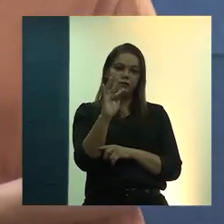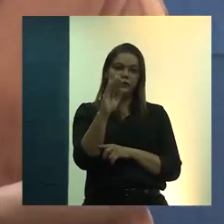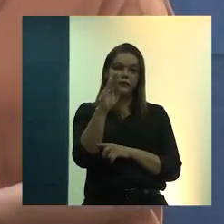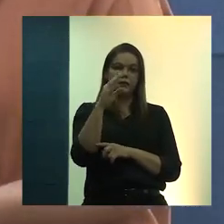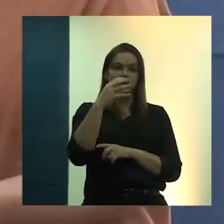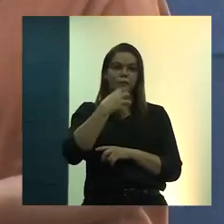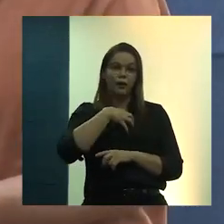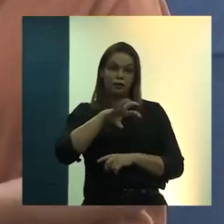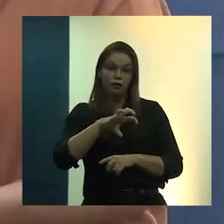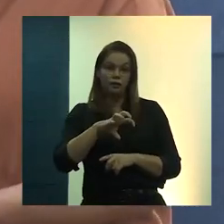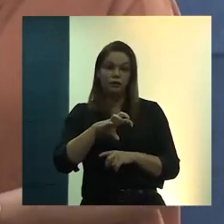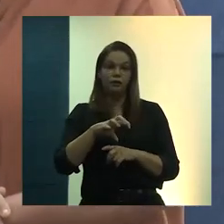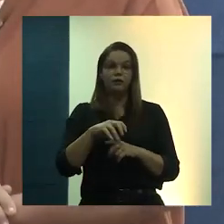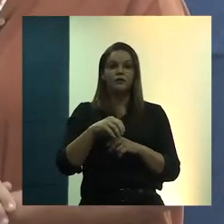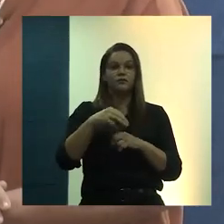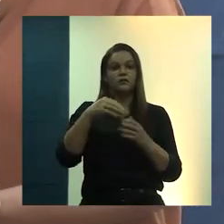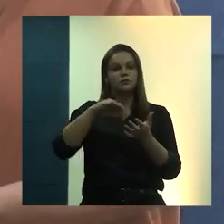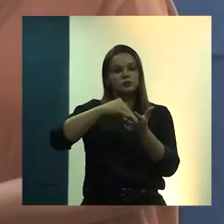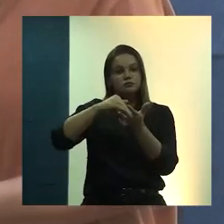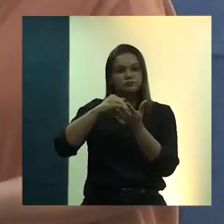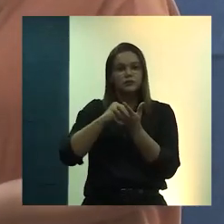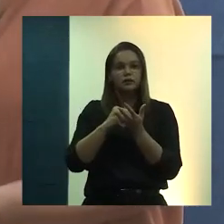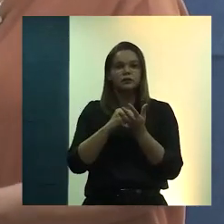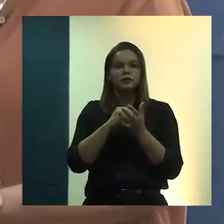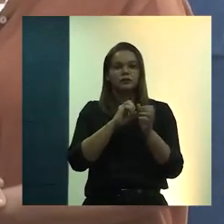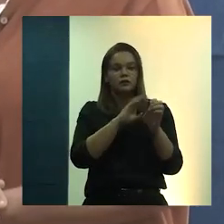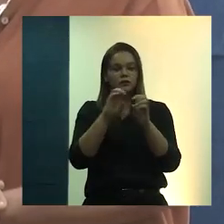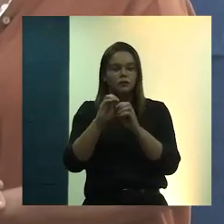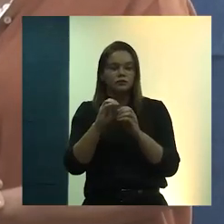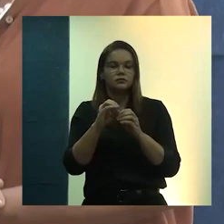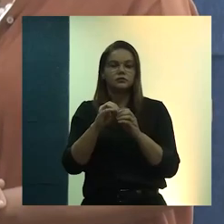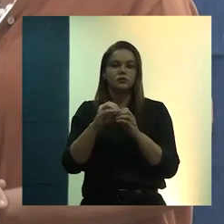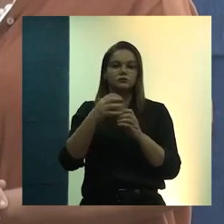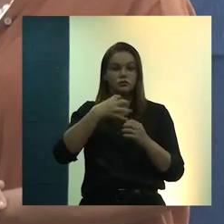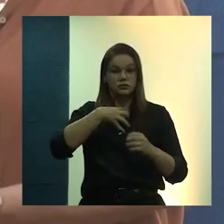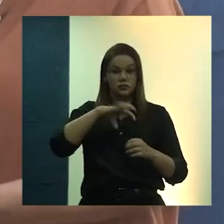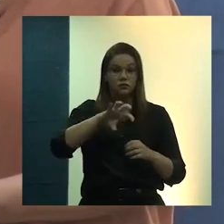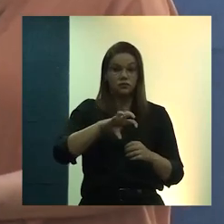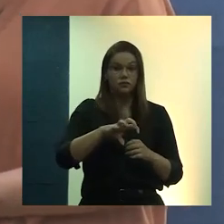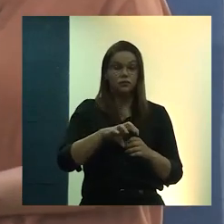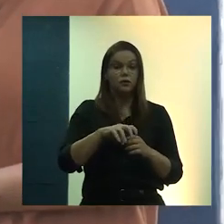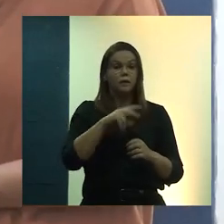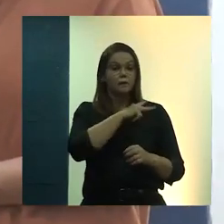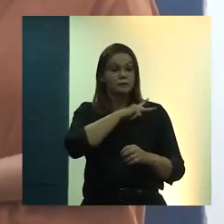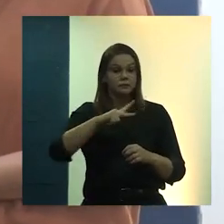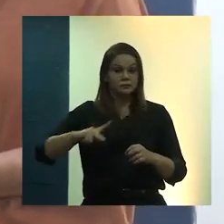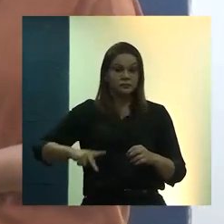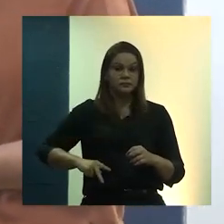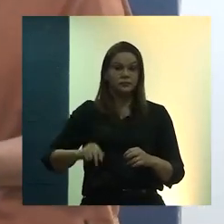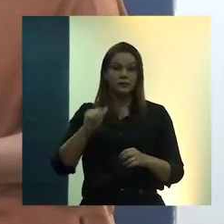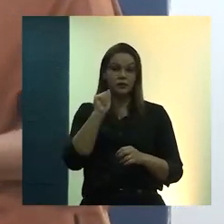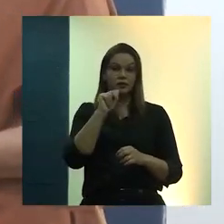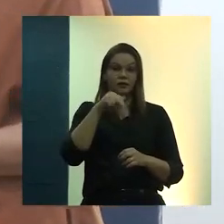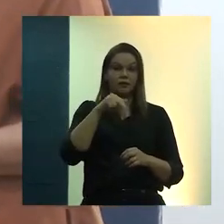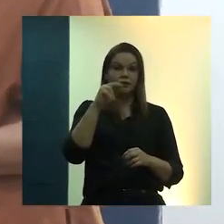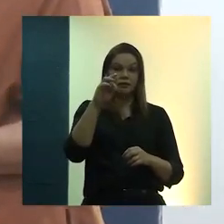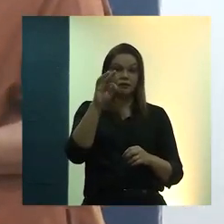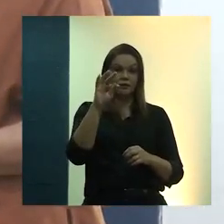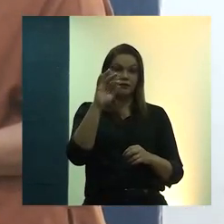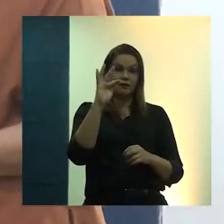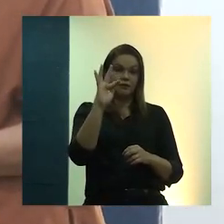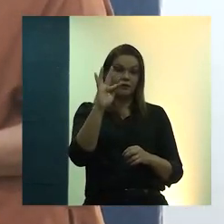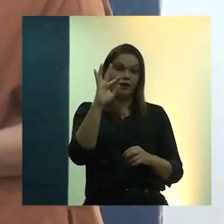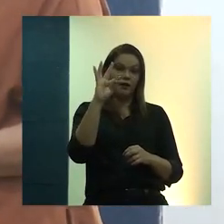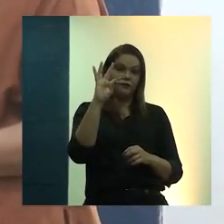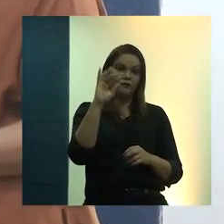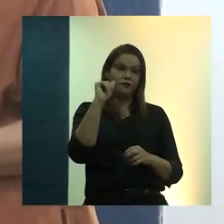de Habitação de Salvador, presidente da ANARAMPARC e coordenadora da implementação